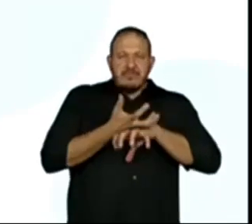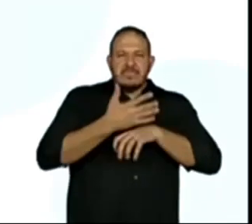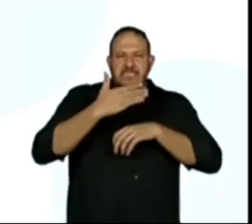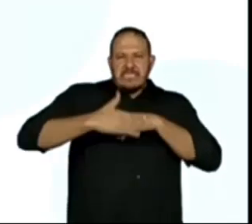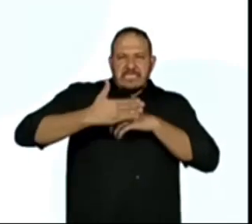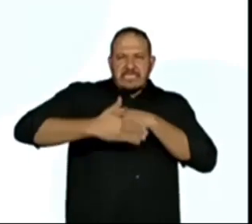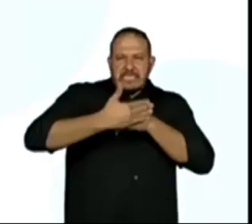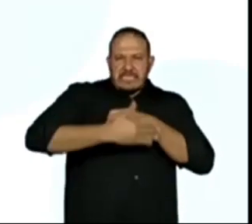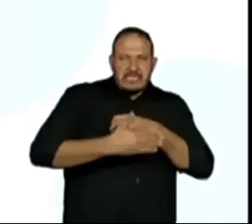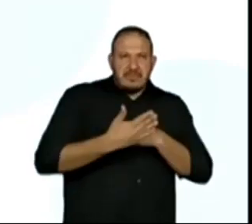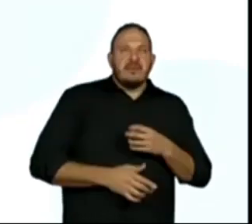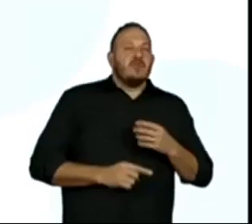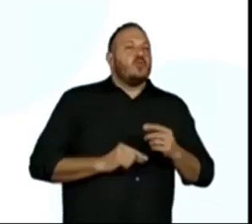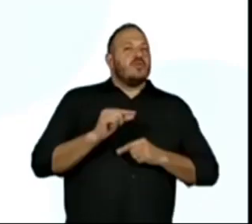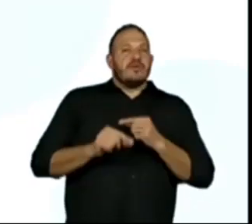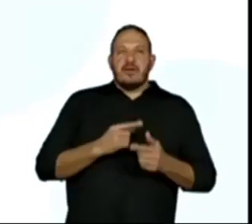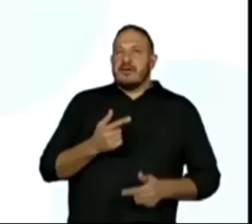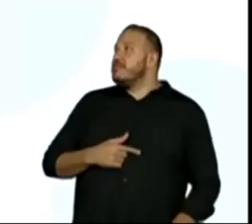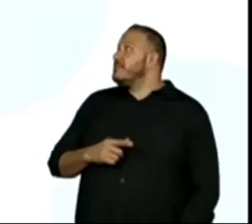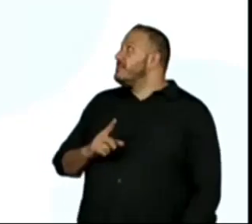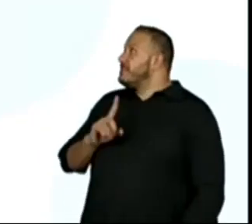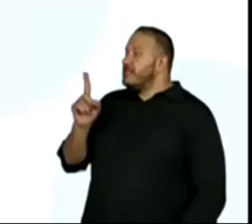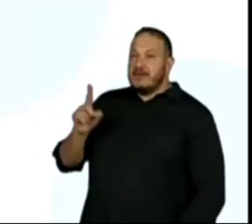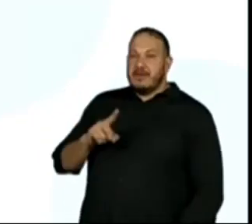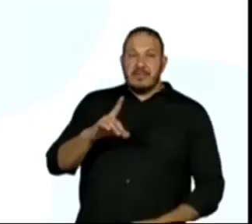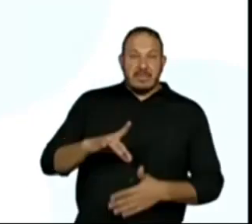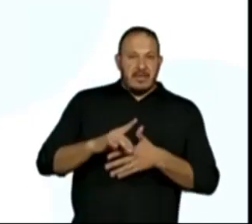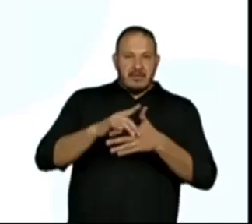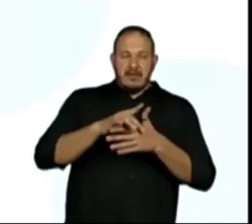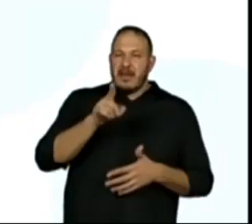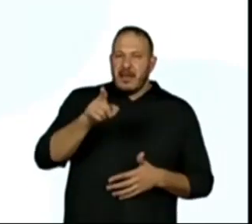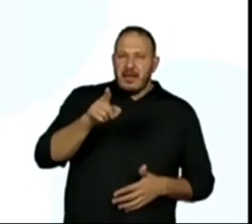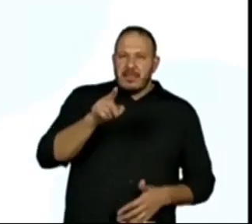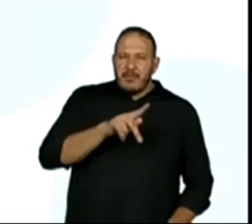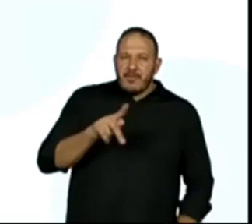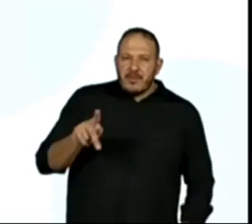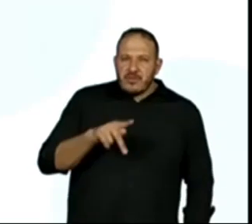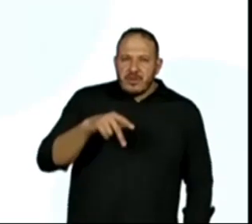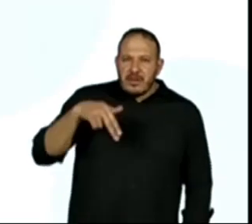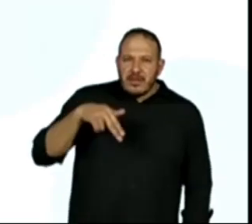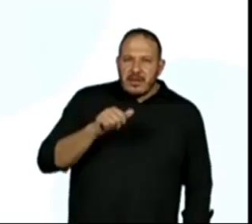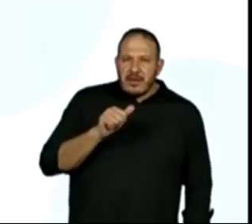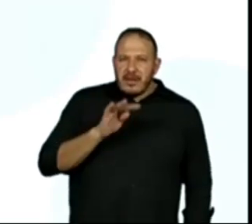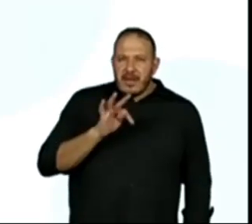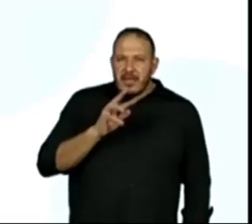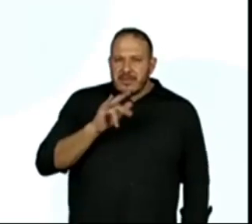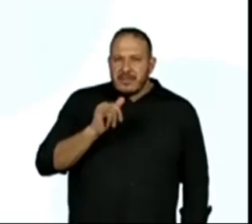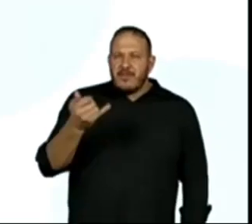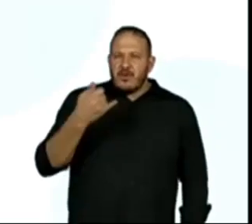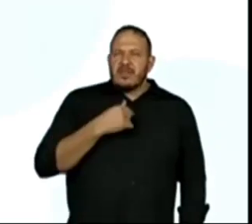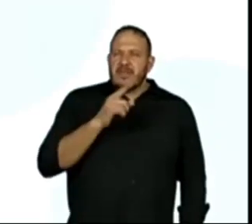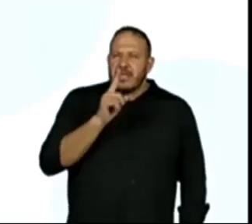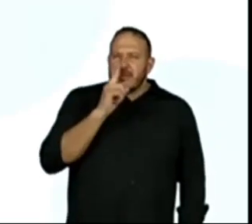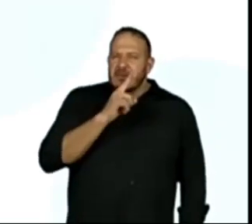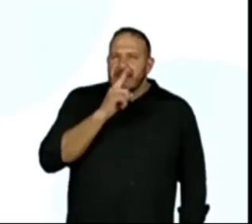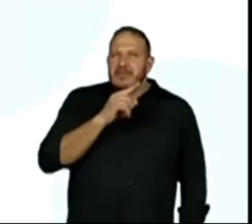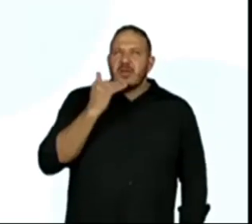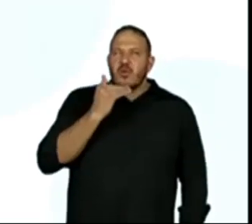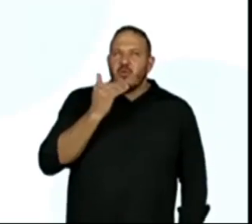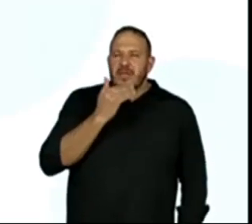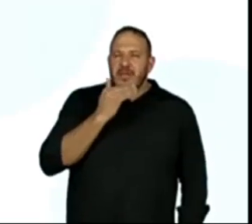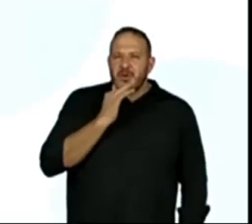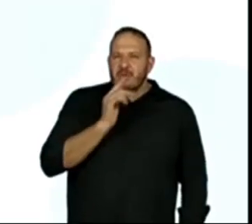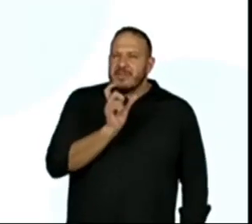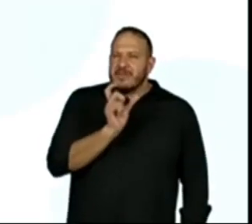A Lívia da Pronatália diz que tem um erro. Tem uma parte. Já está escrito abacaxi.